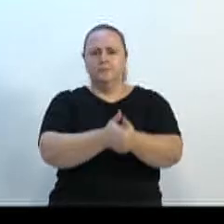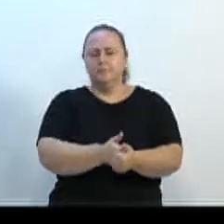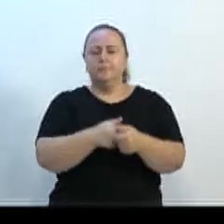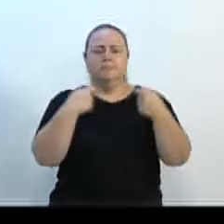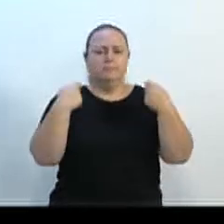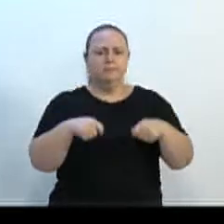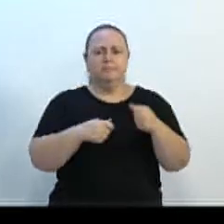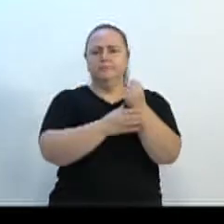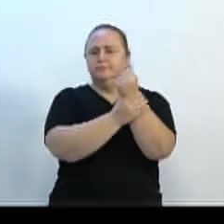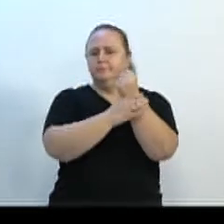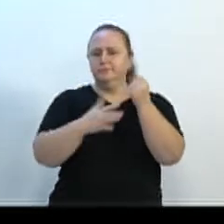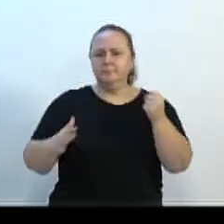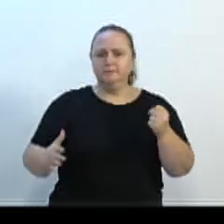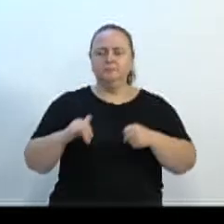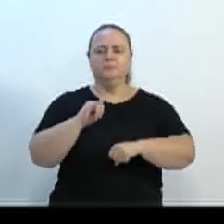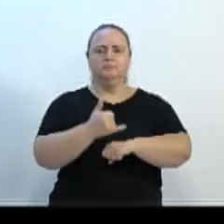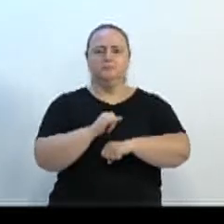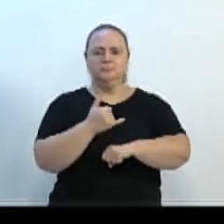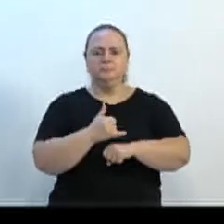Joinville,